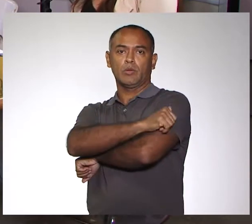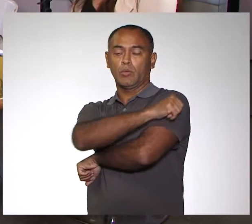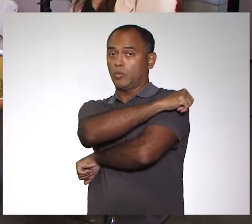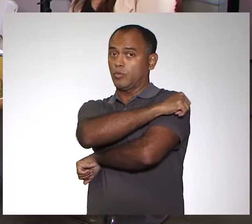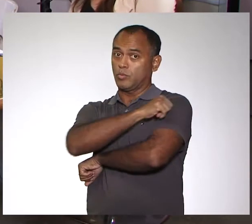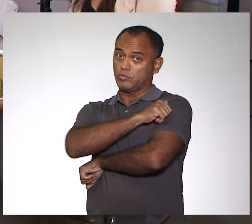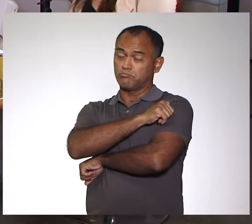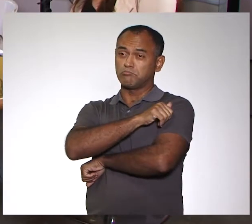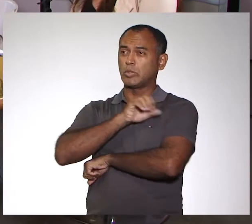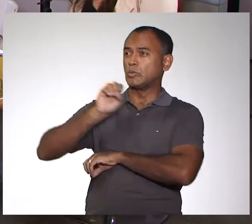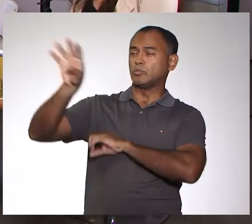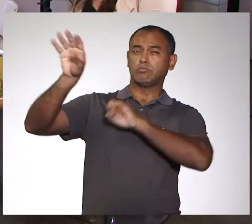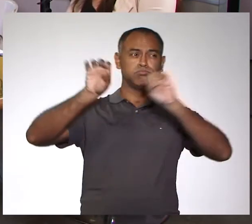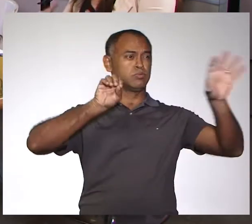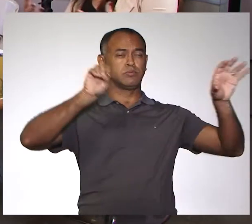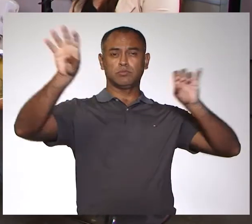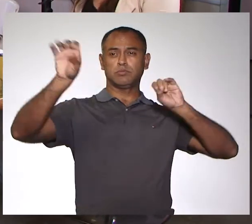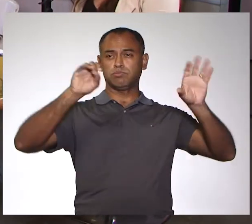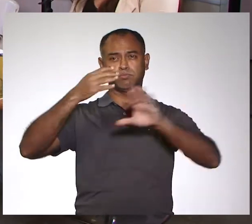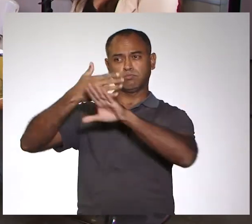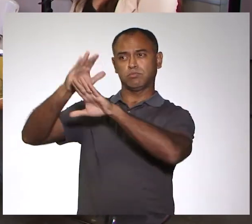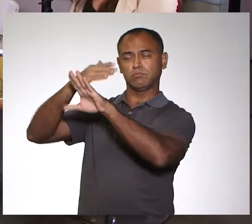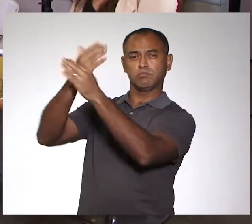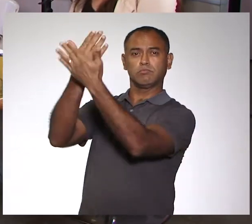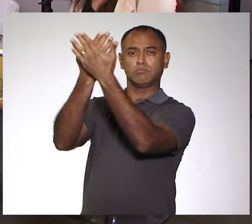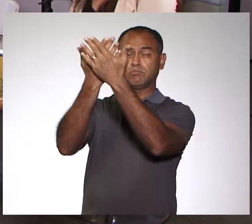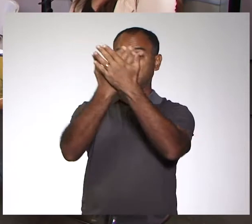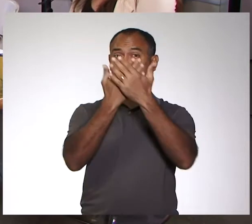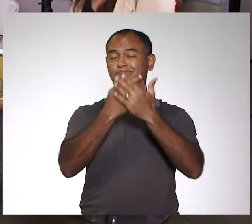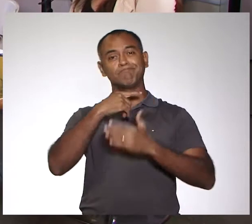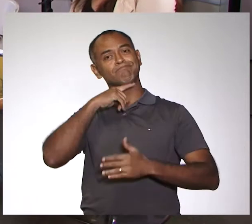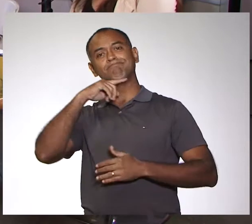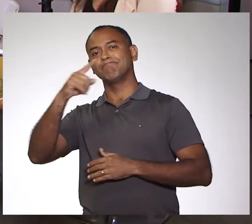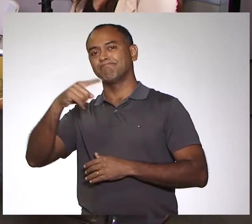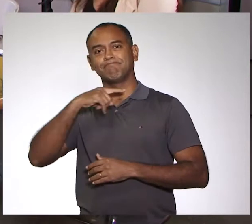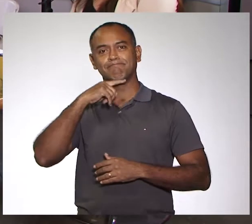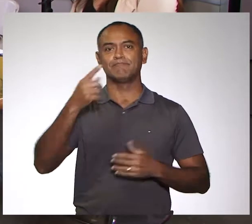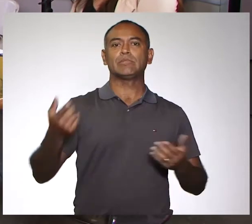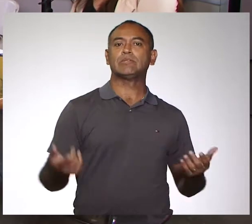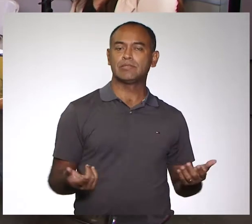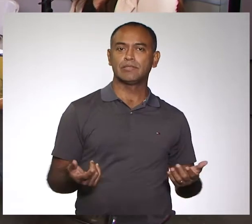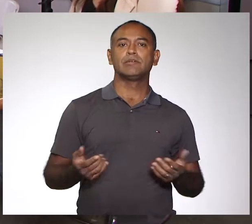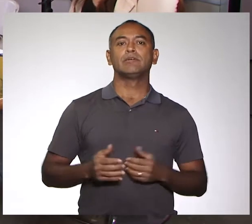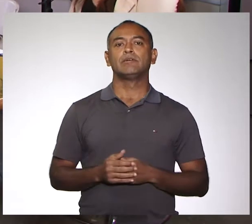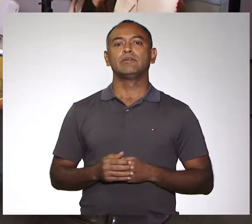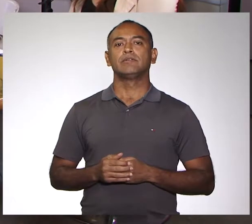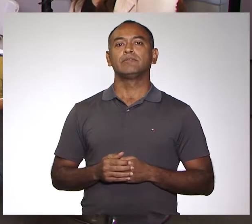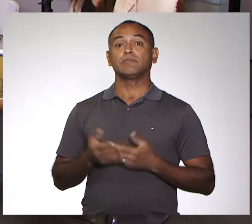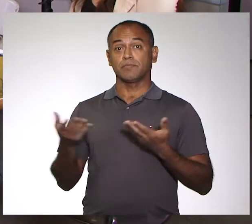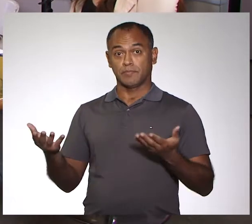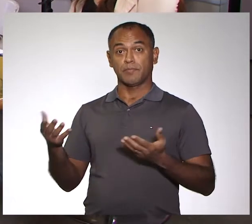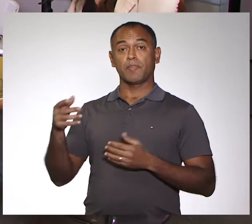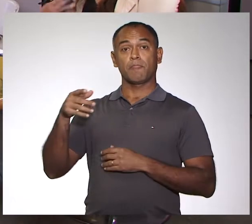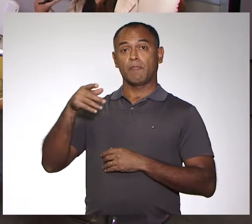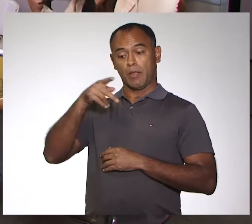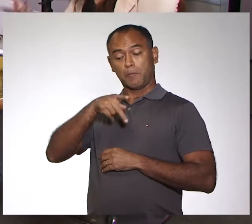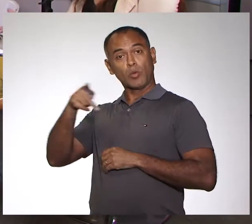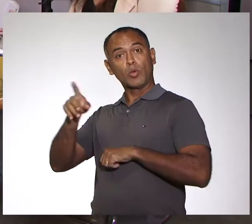professores acabam... não dá para sair todos professores para a qualificação. Então, ela,